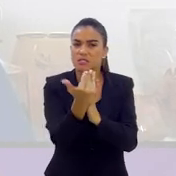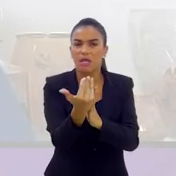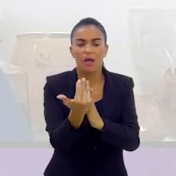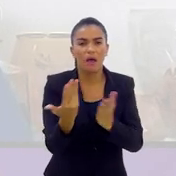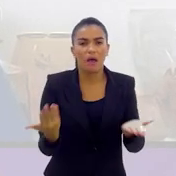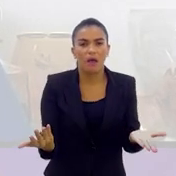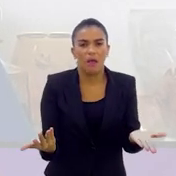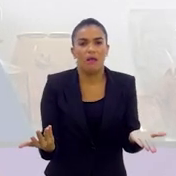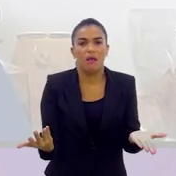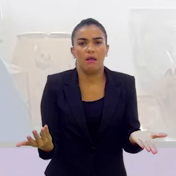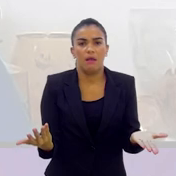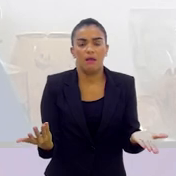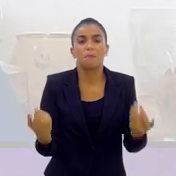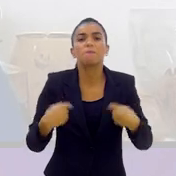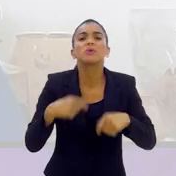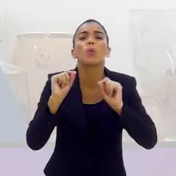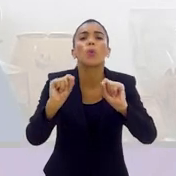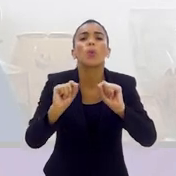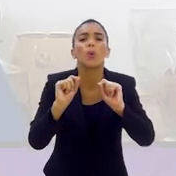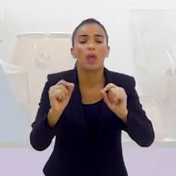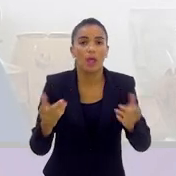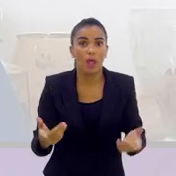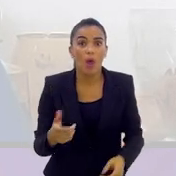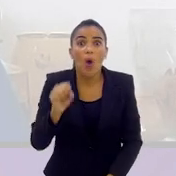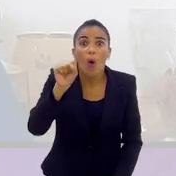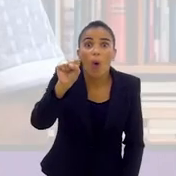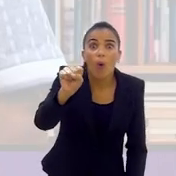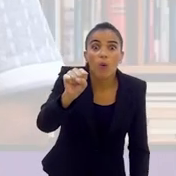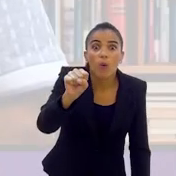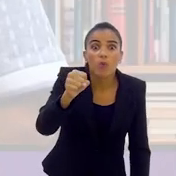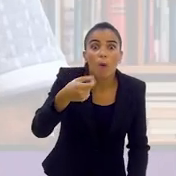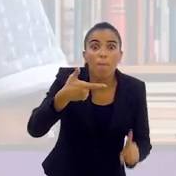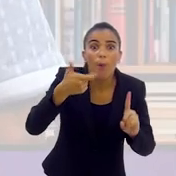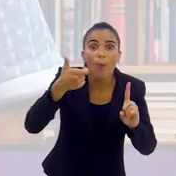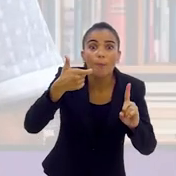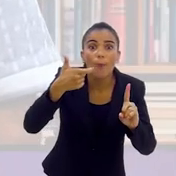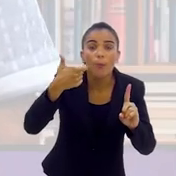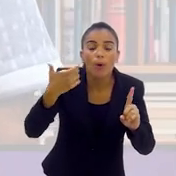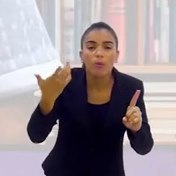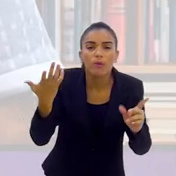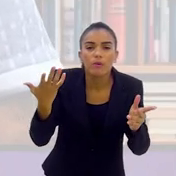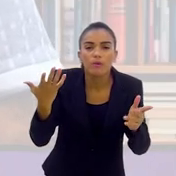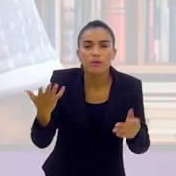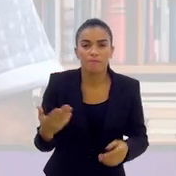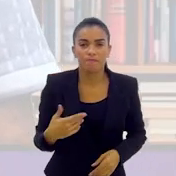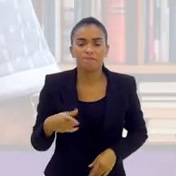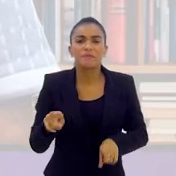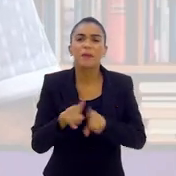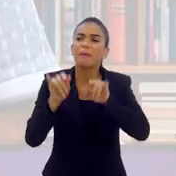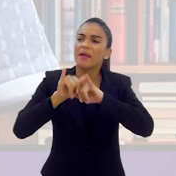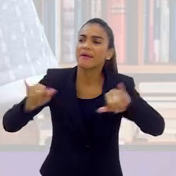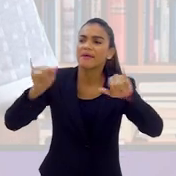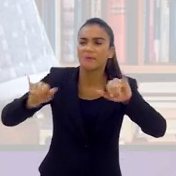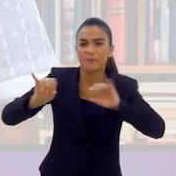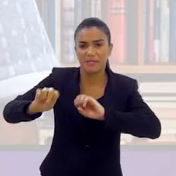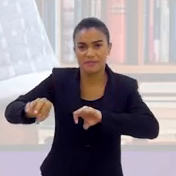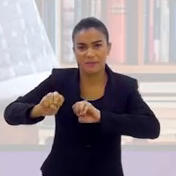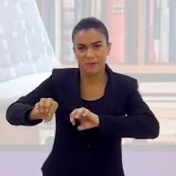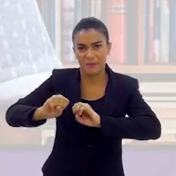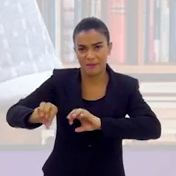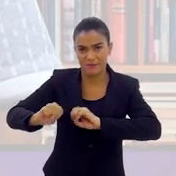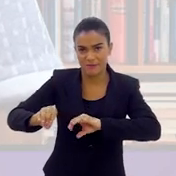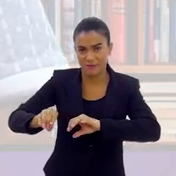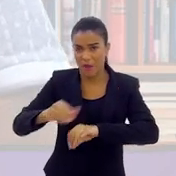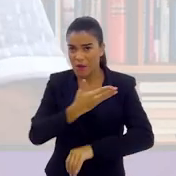mais o que. Precisa mais do que. O cara deu oito tiros. Você acha, por exemplo, campanhas educativas,